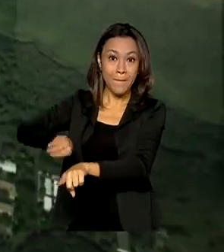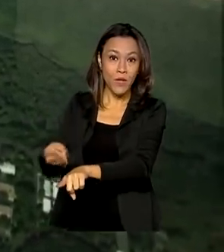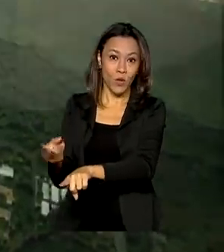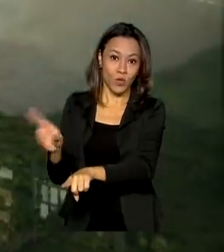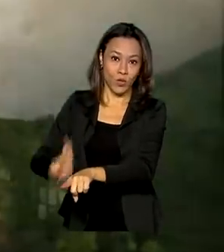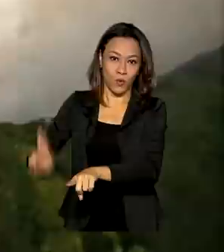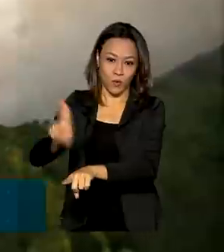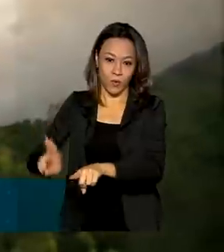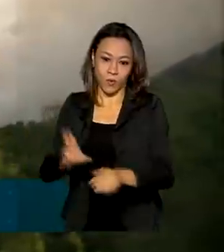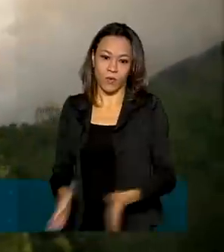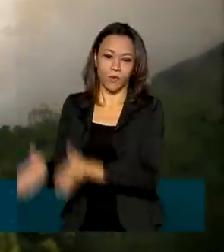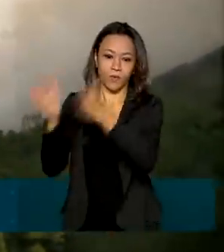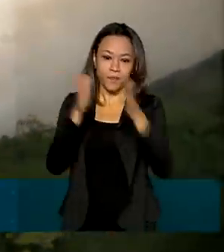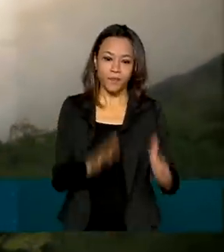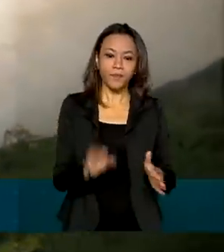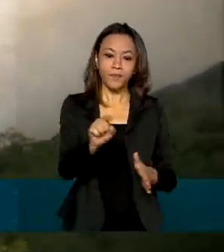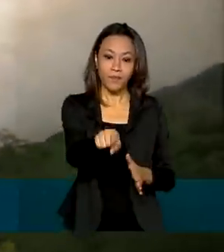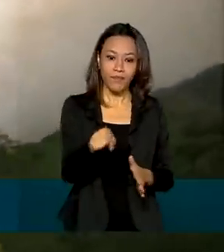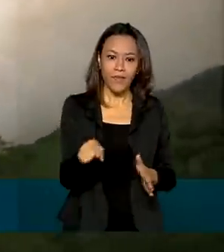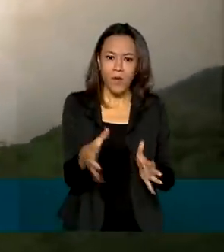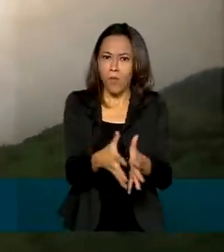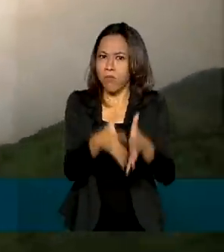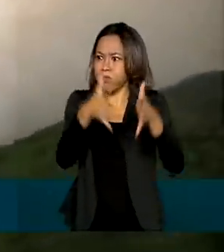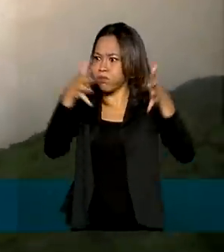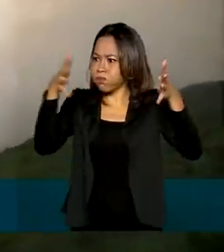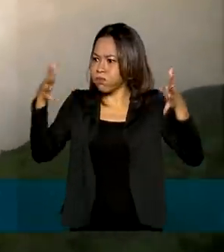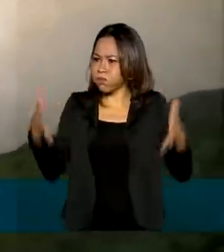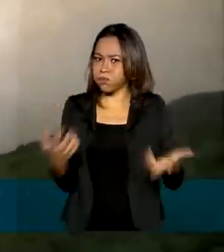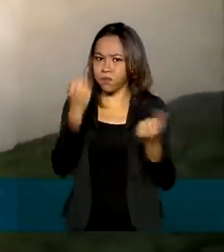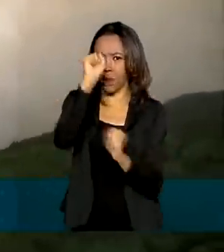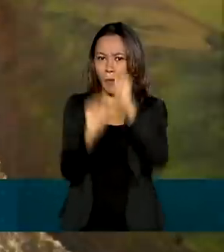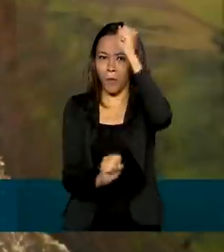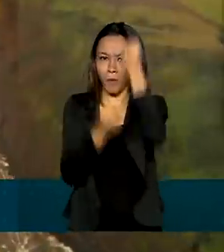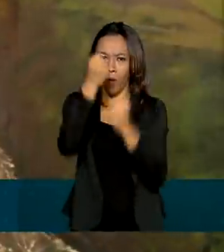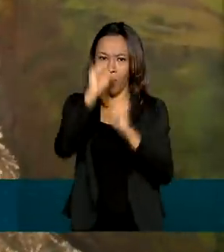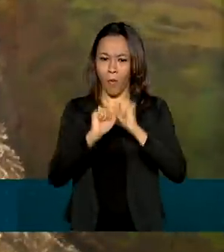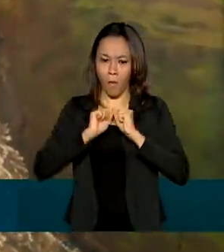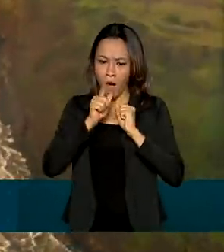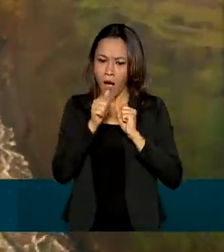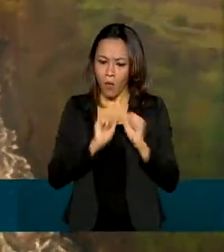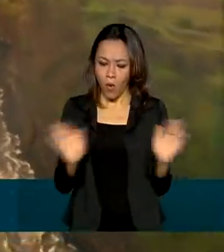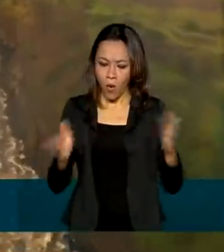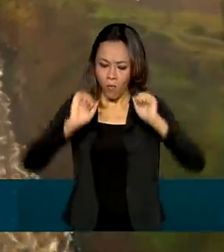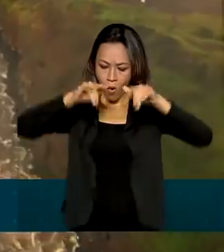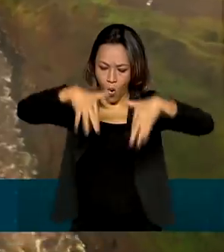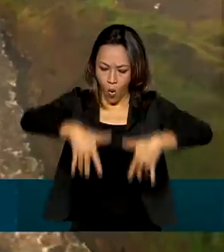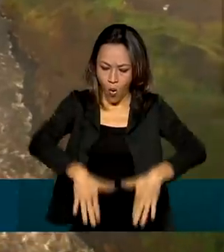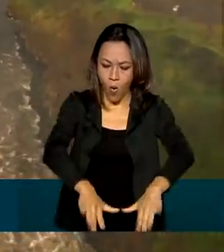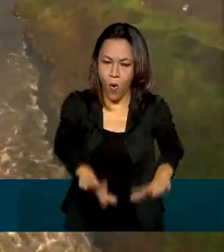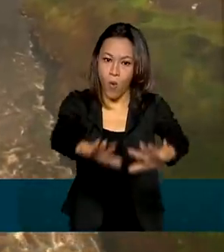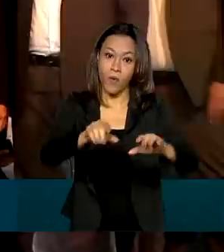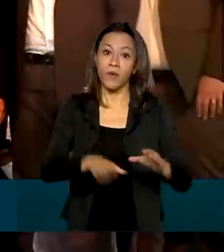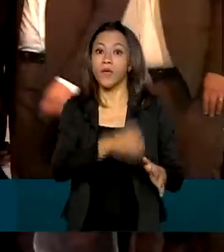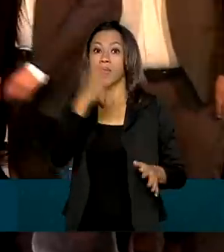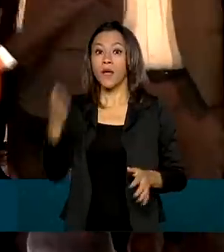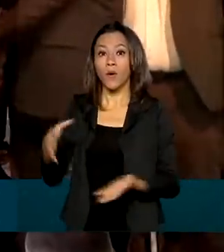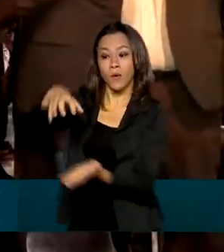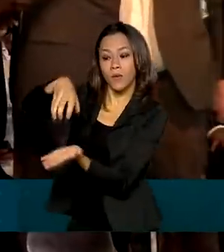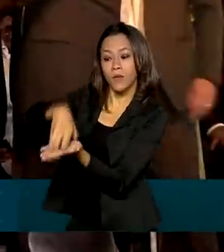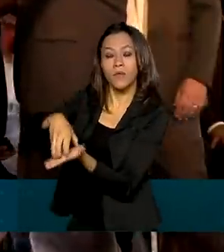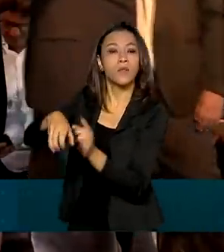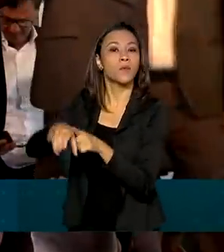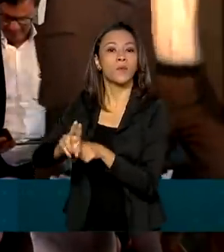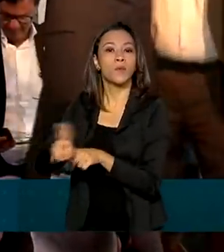aproxima ainda mais duas das maiores companhias brasileiras, Itaipu Binacional e Furnas. O